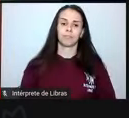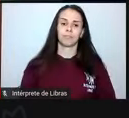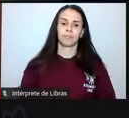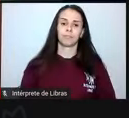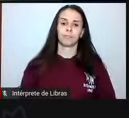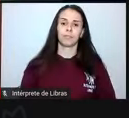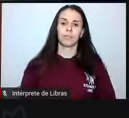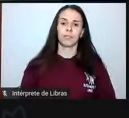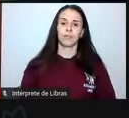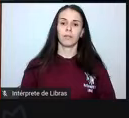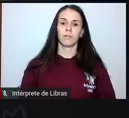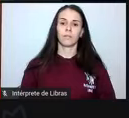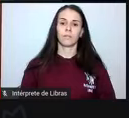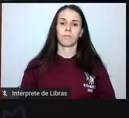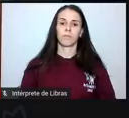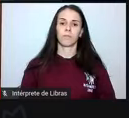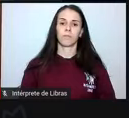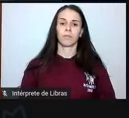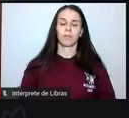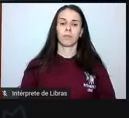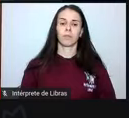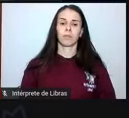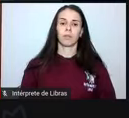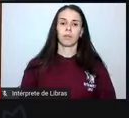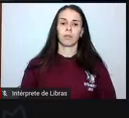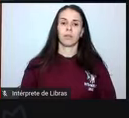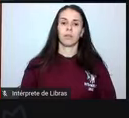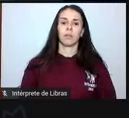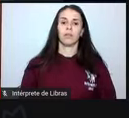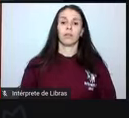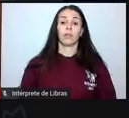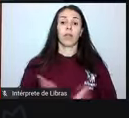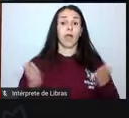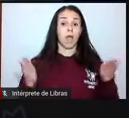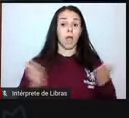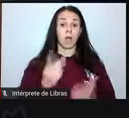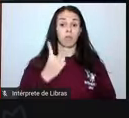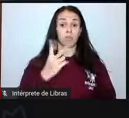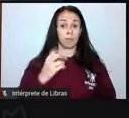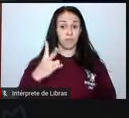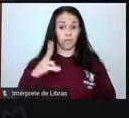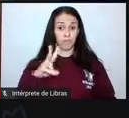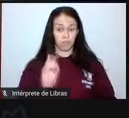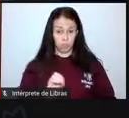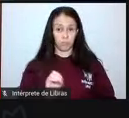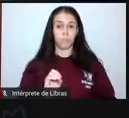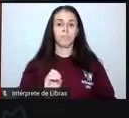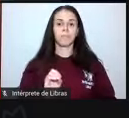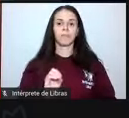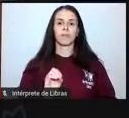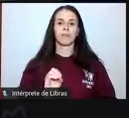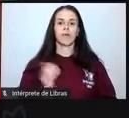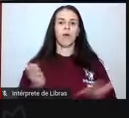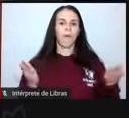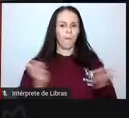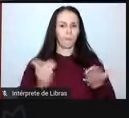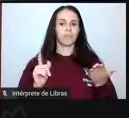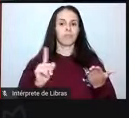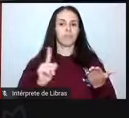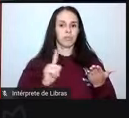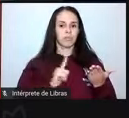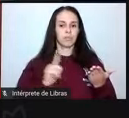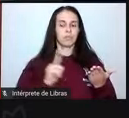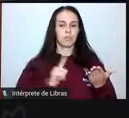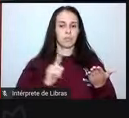De tal sorte que nós estamos em 2020 com a capacidade de absorção desses